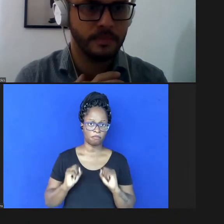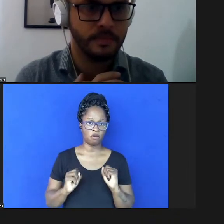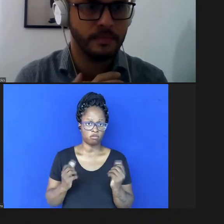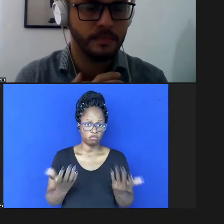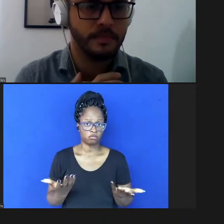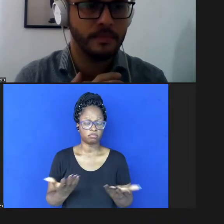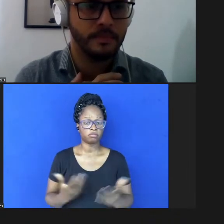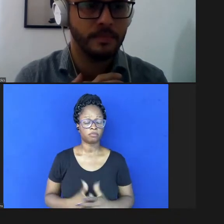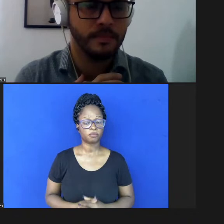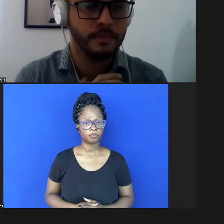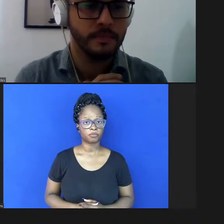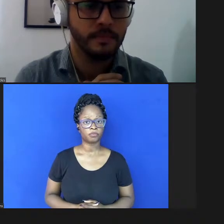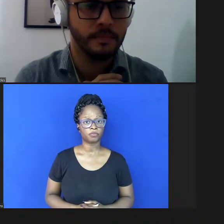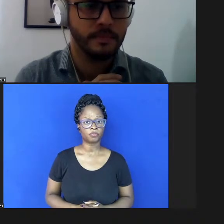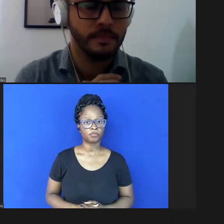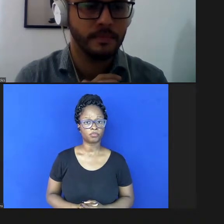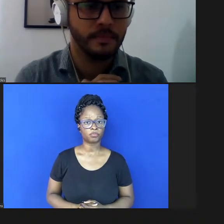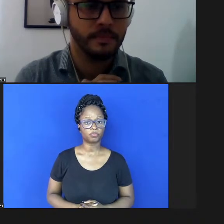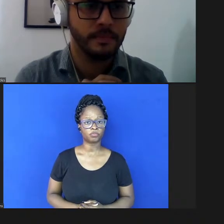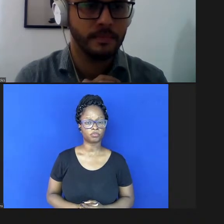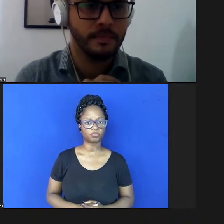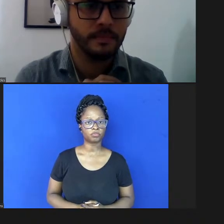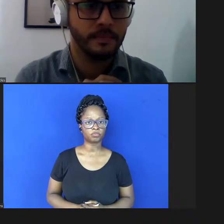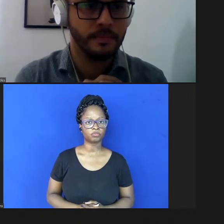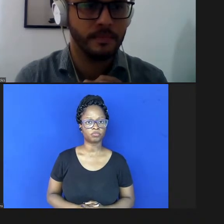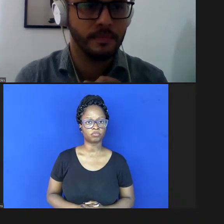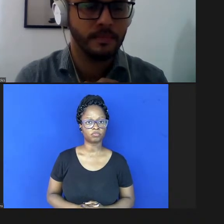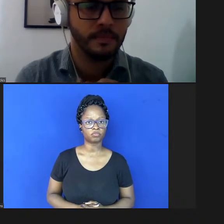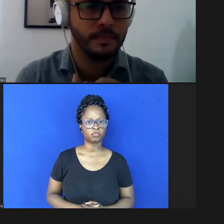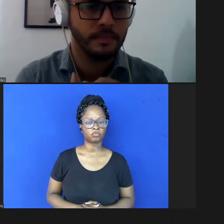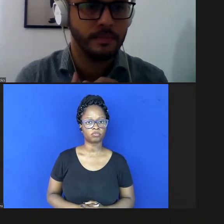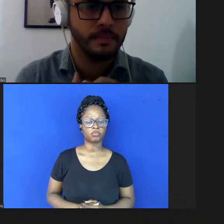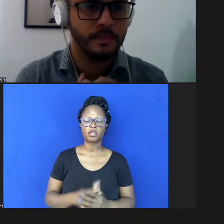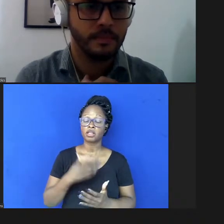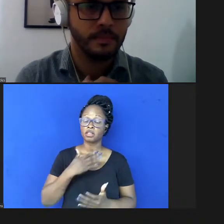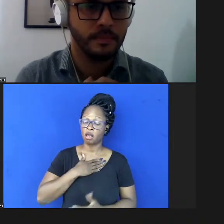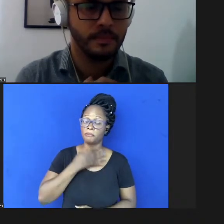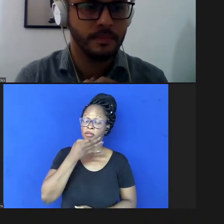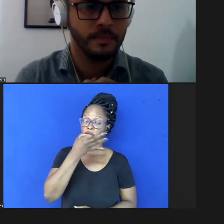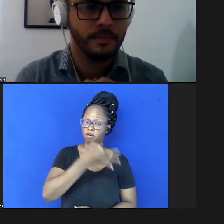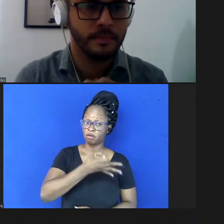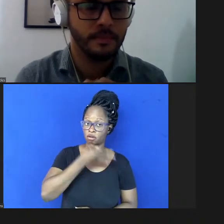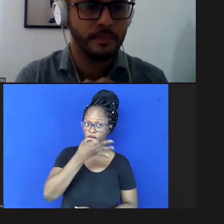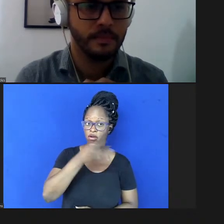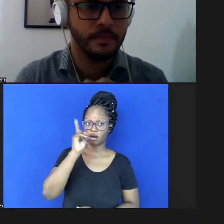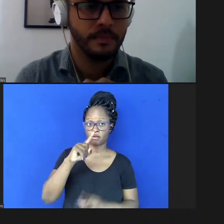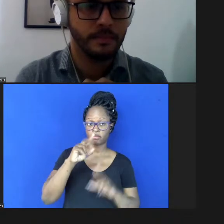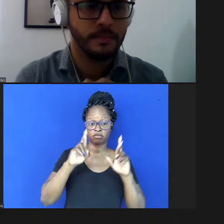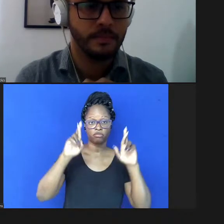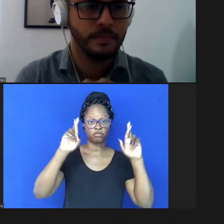que na minha opinião é muito diferente do padrão ouro do acesso aberto